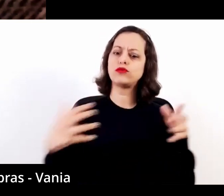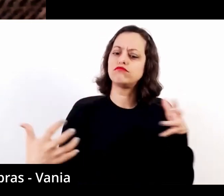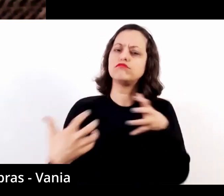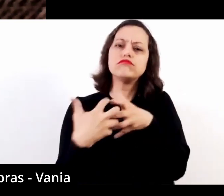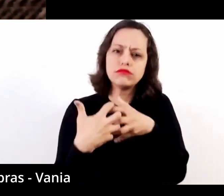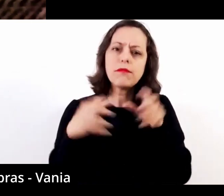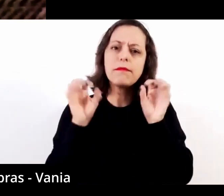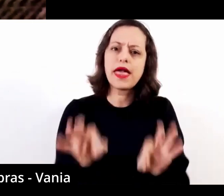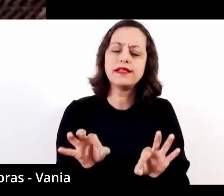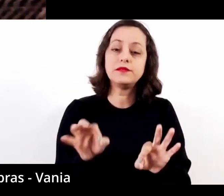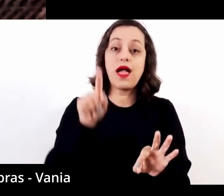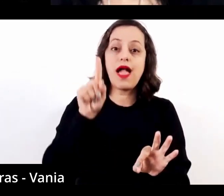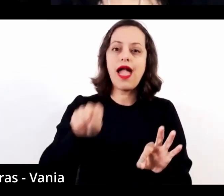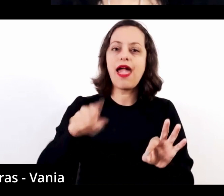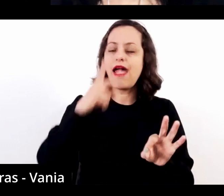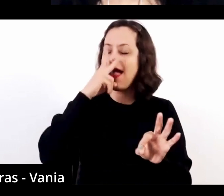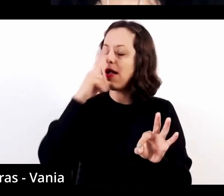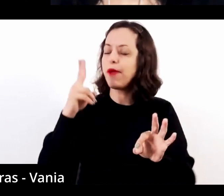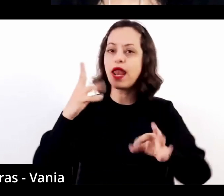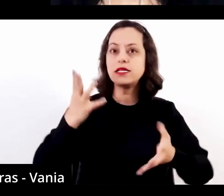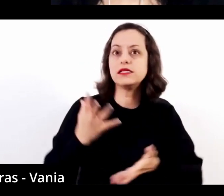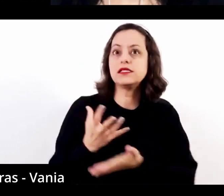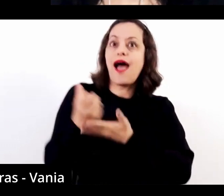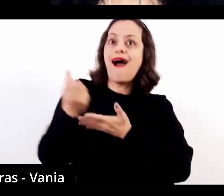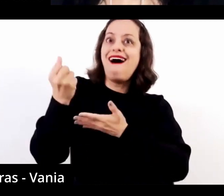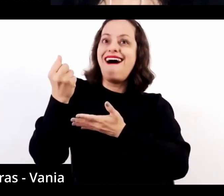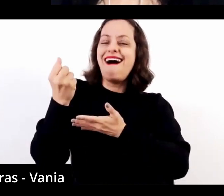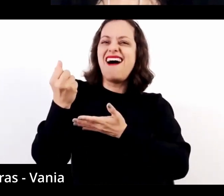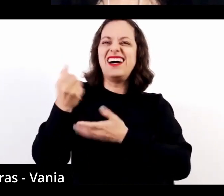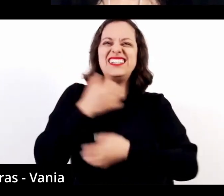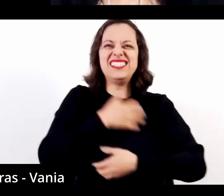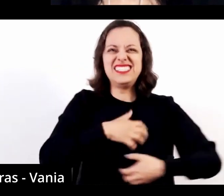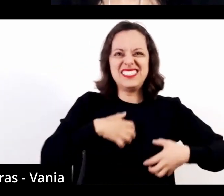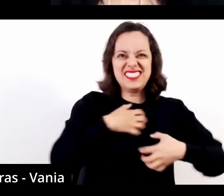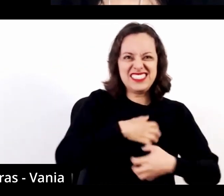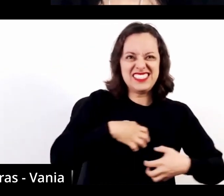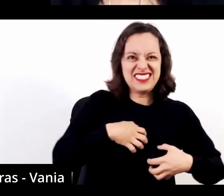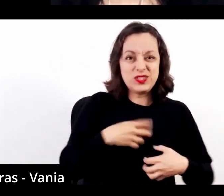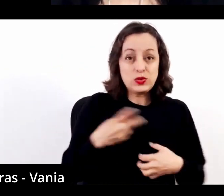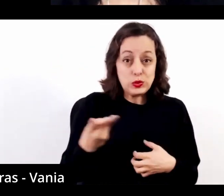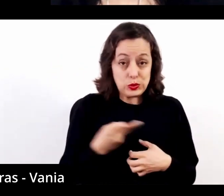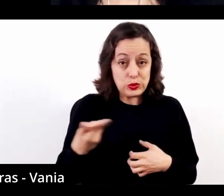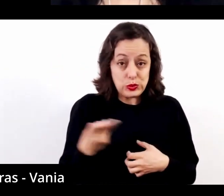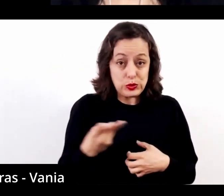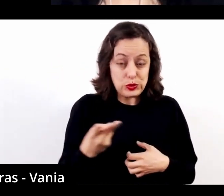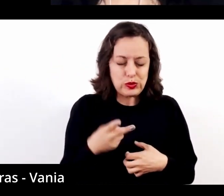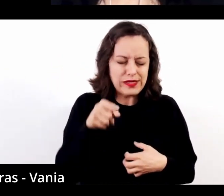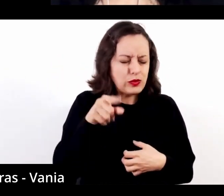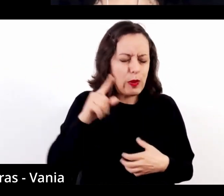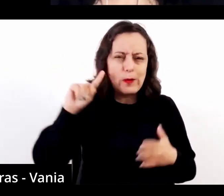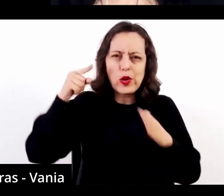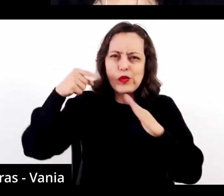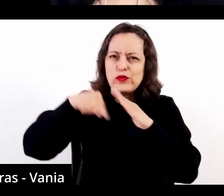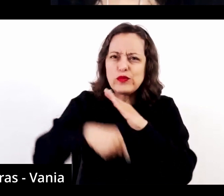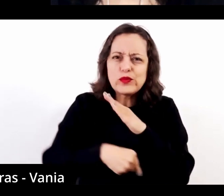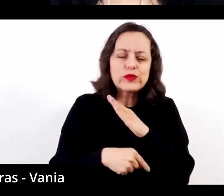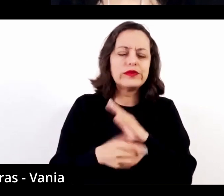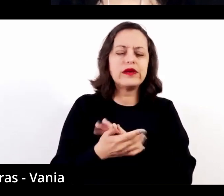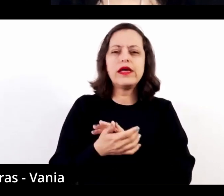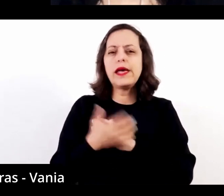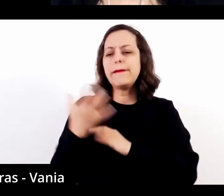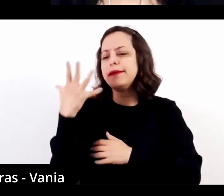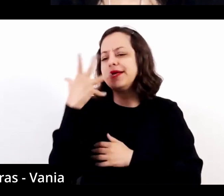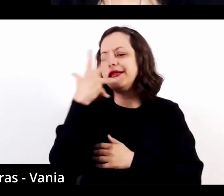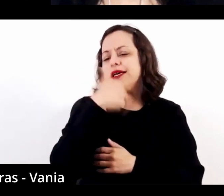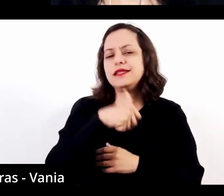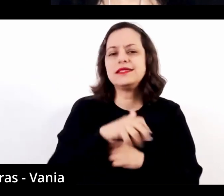redentora e agonizante, o que dá um eixo de profundidade, de beleza,